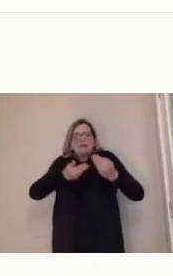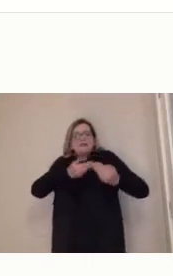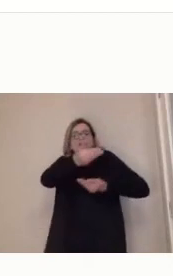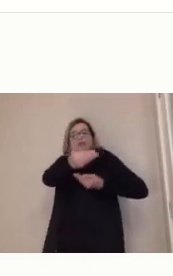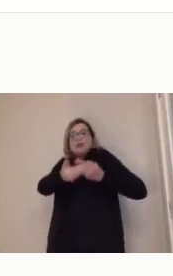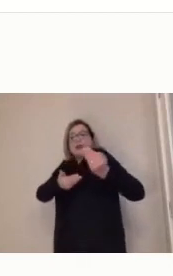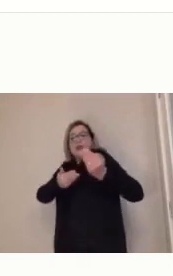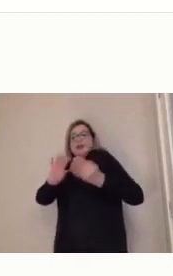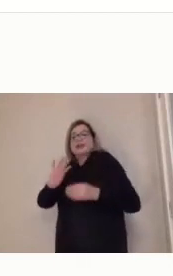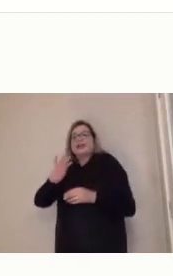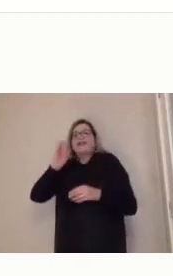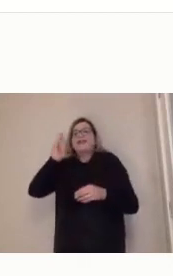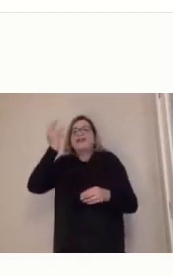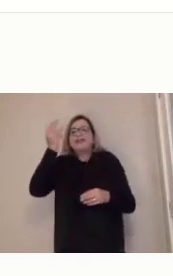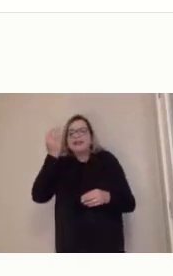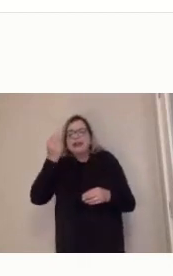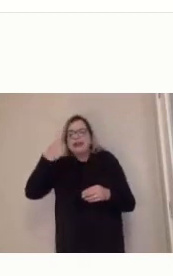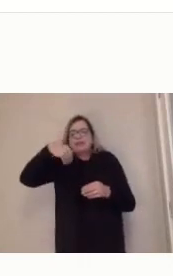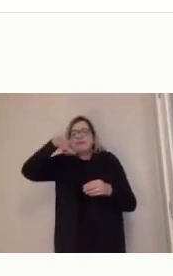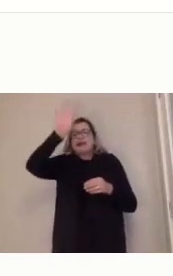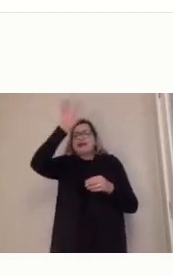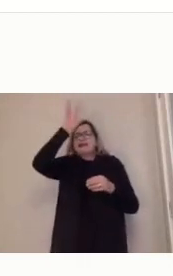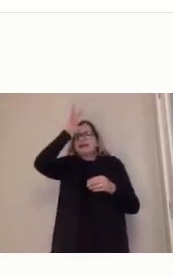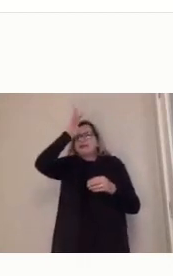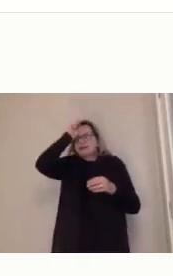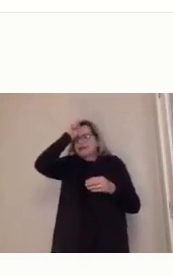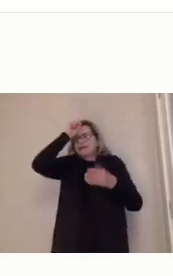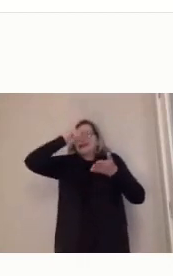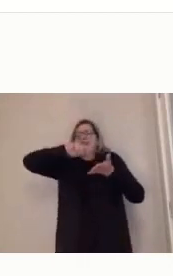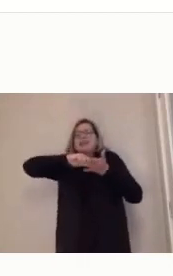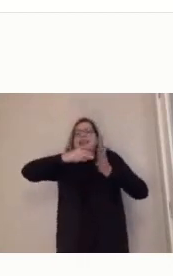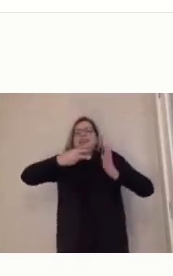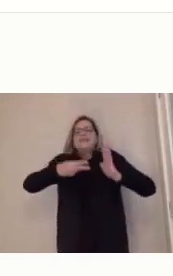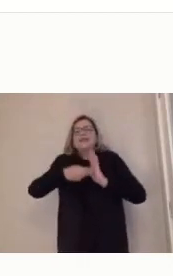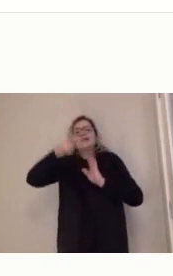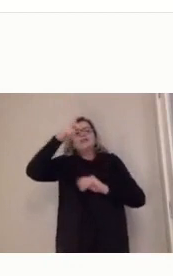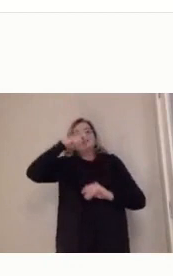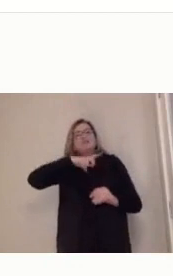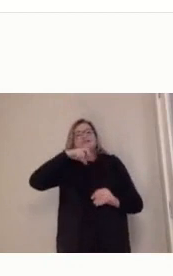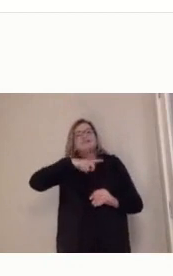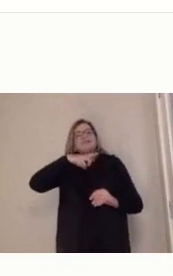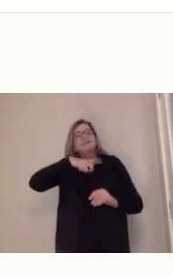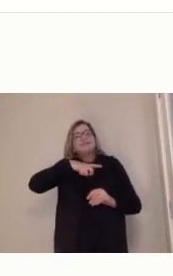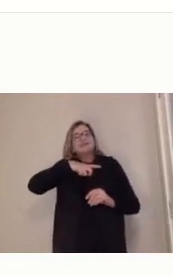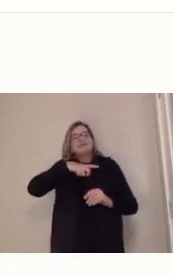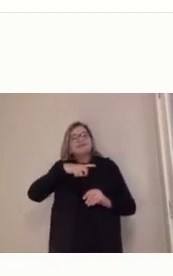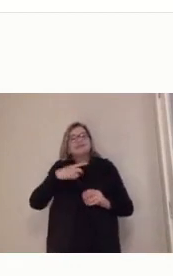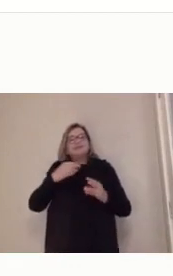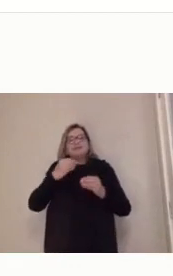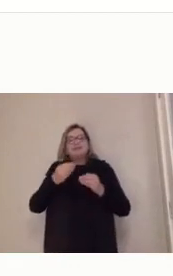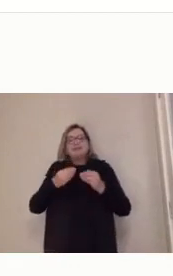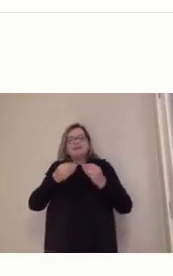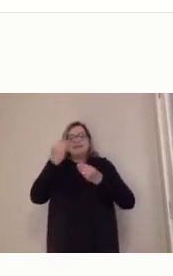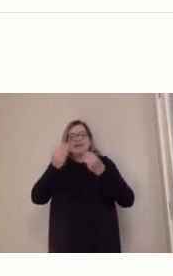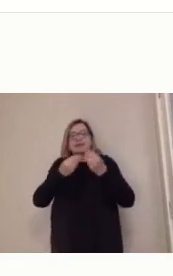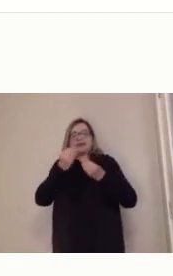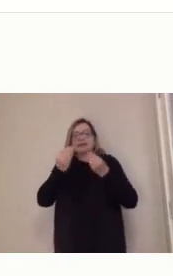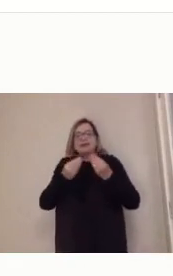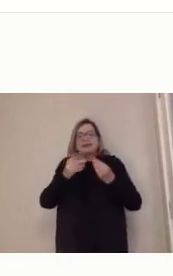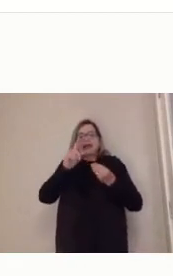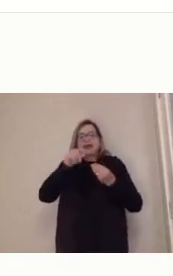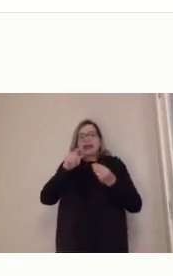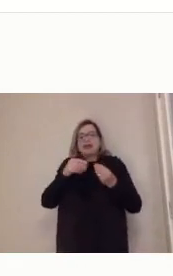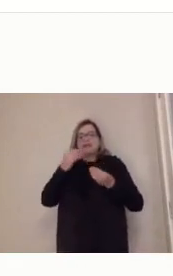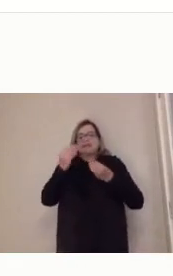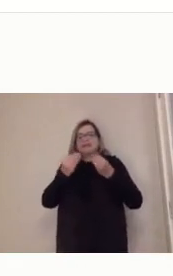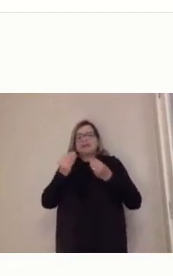aprendizagem significativa que eu consigo aguardar, né? Então, esse é um dos princípios também da educação